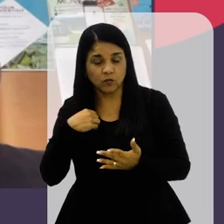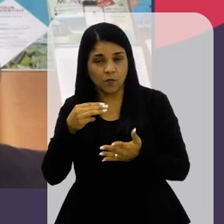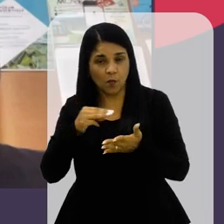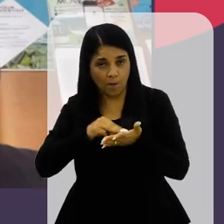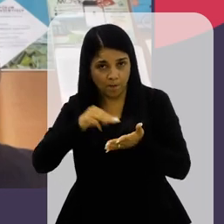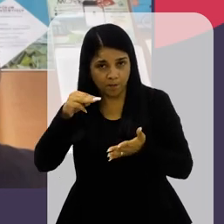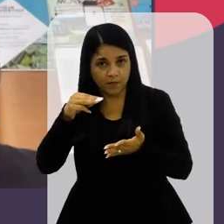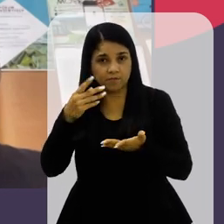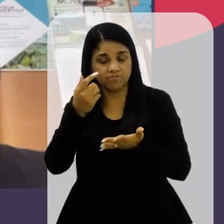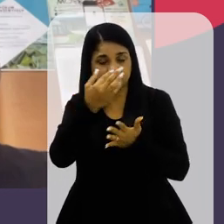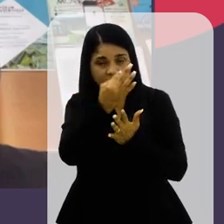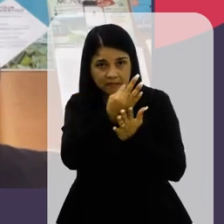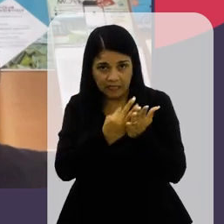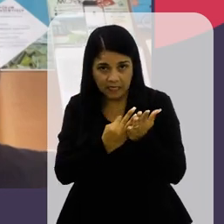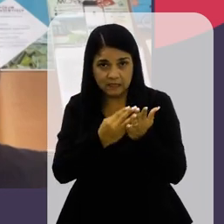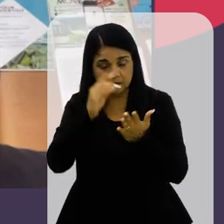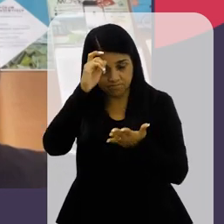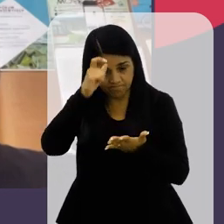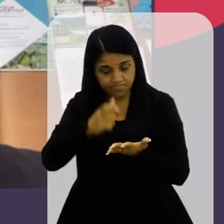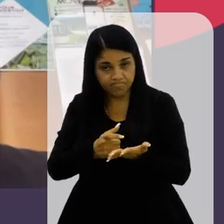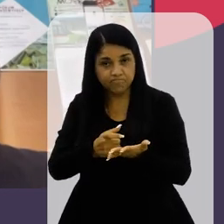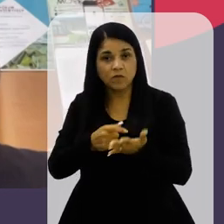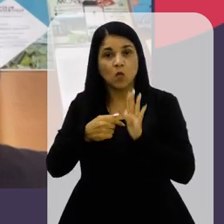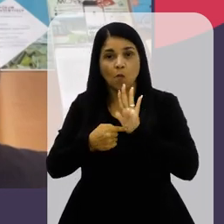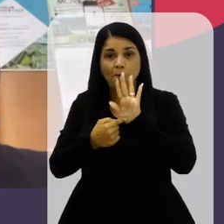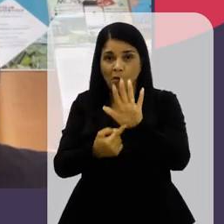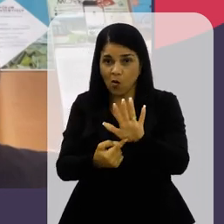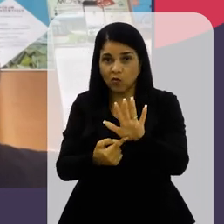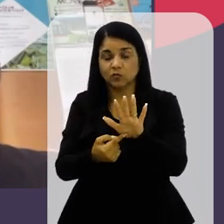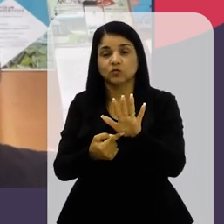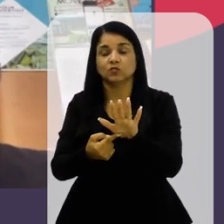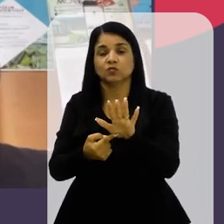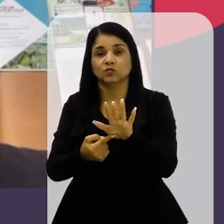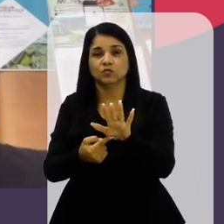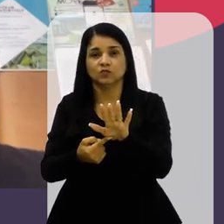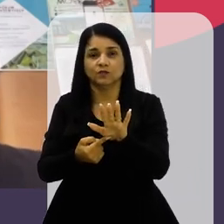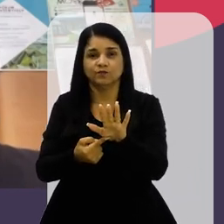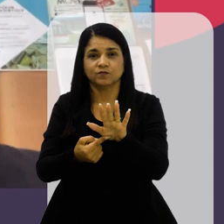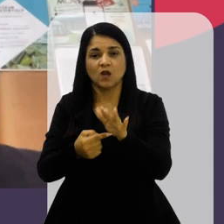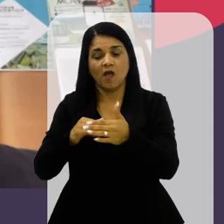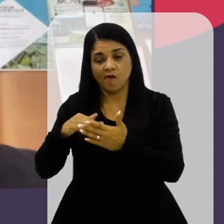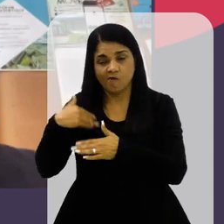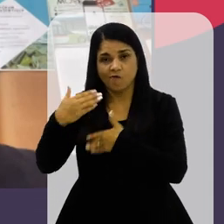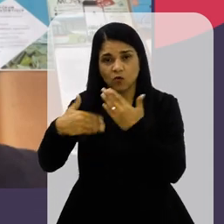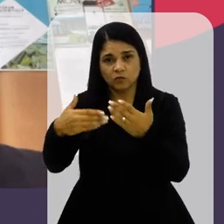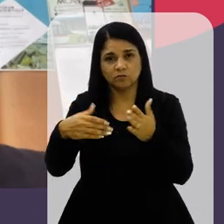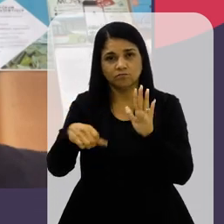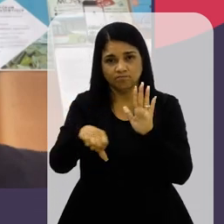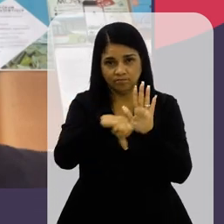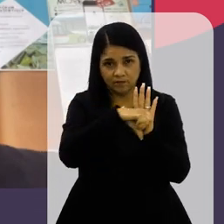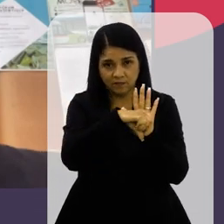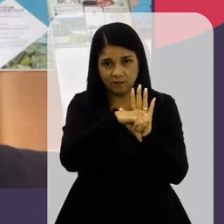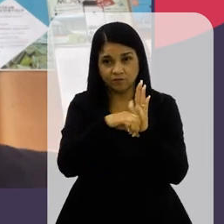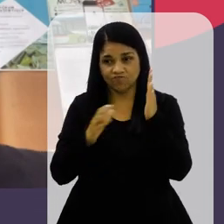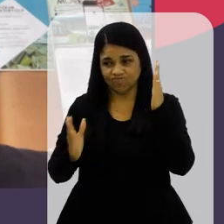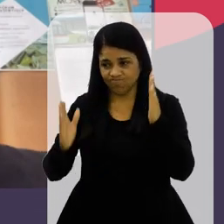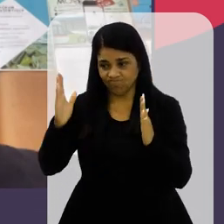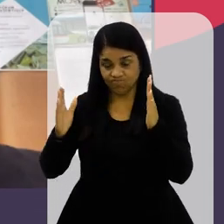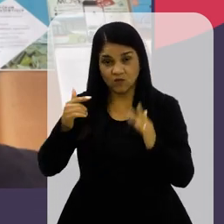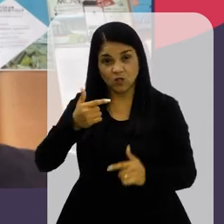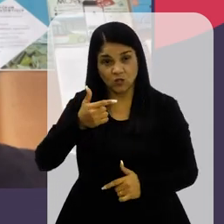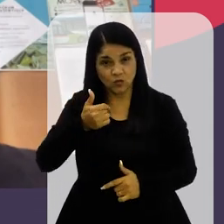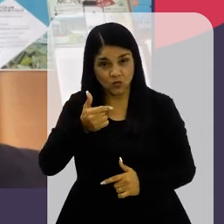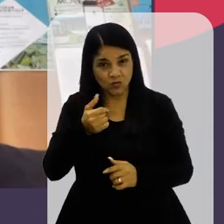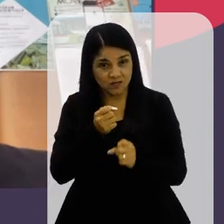minha dissertação Eu até Demonstro isso E vejo A evolução Desses crimes